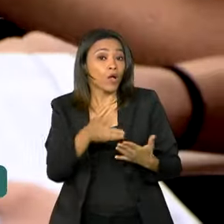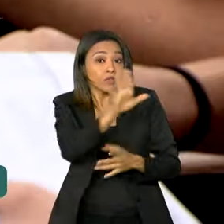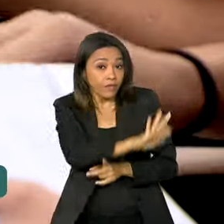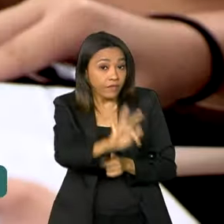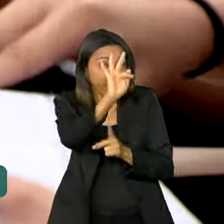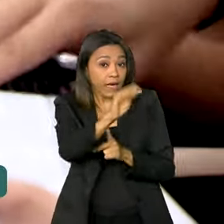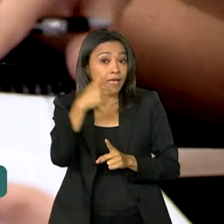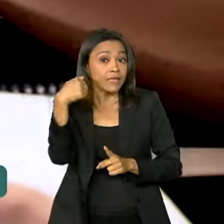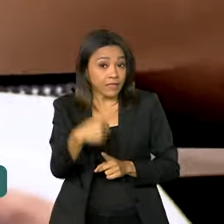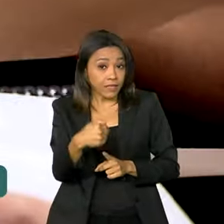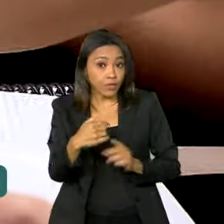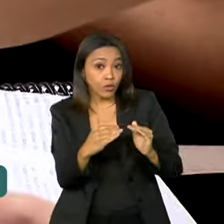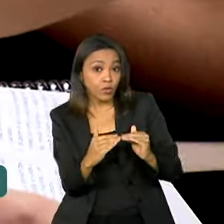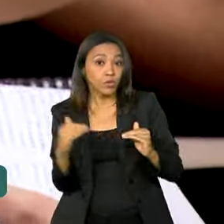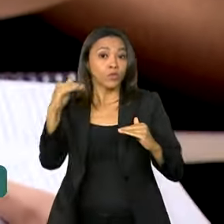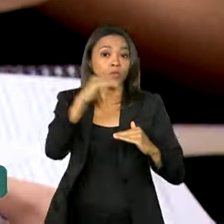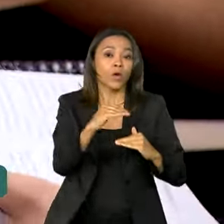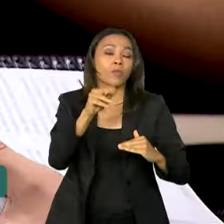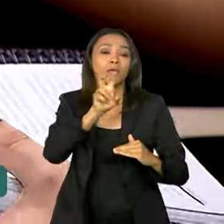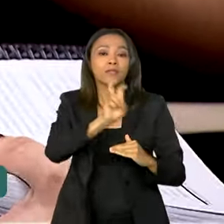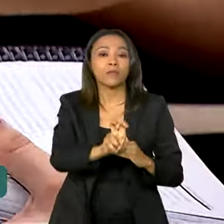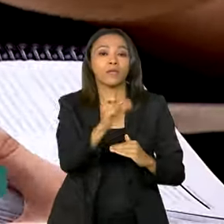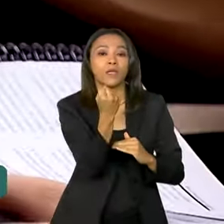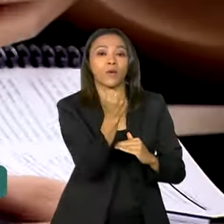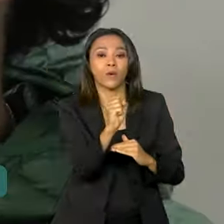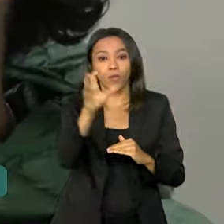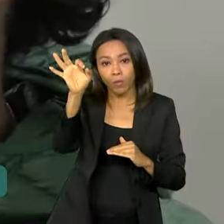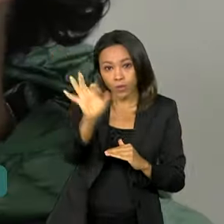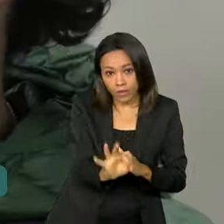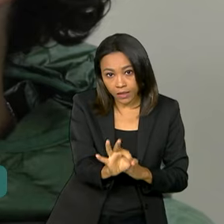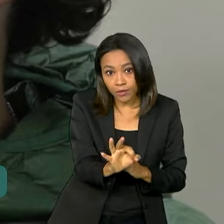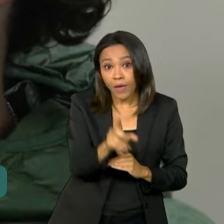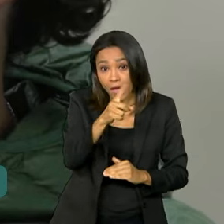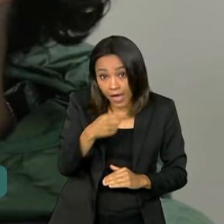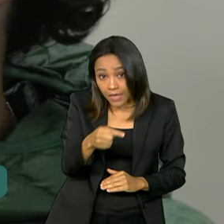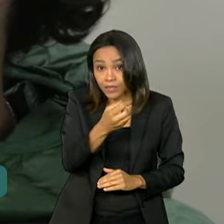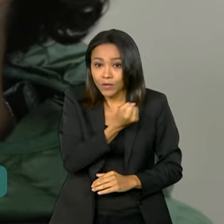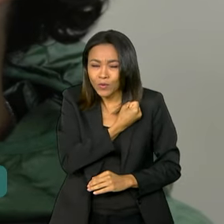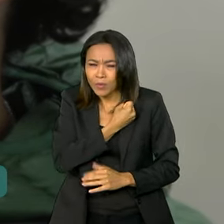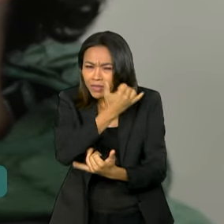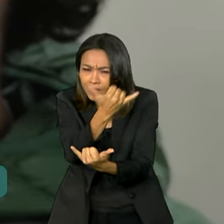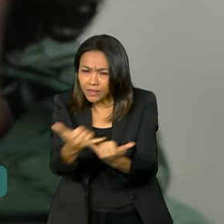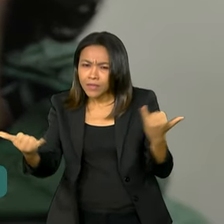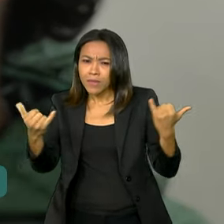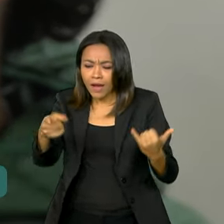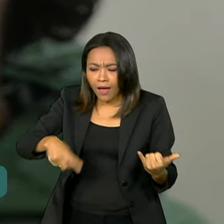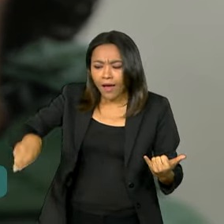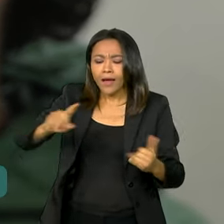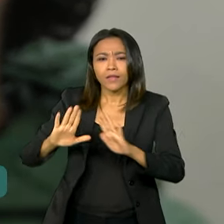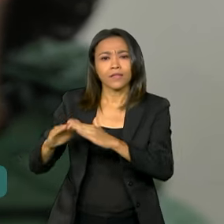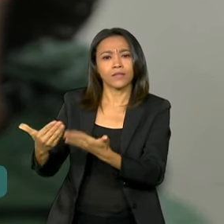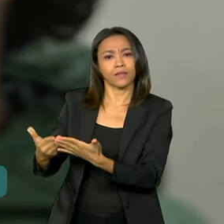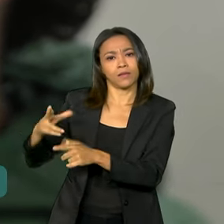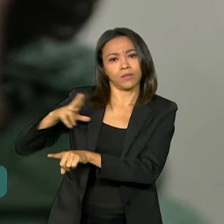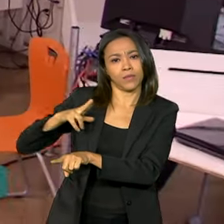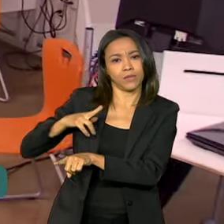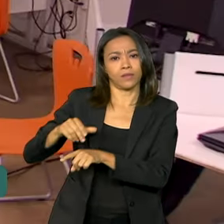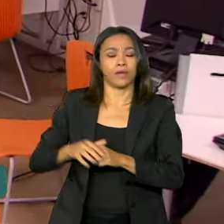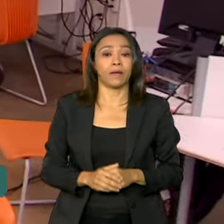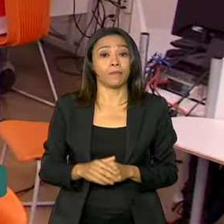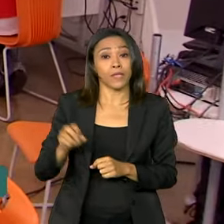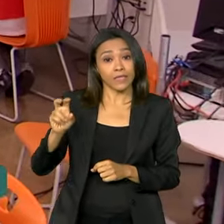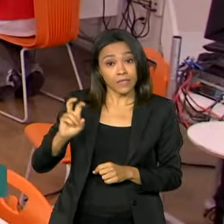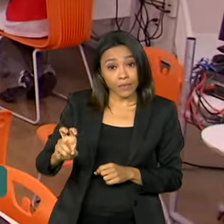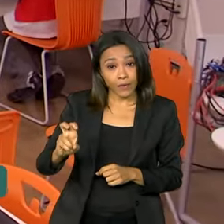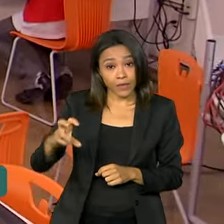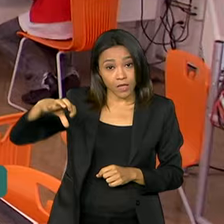essa proporção sobe para 58%, número similar aos dos estudantes das escolas privadas, de